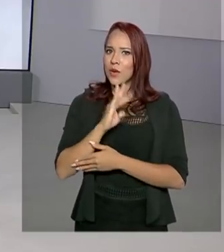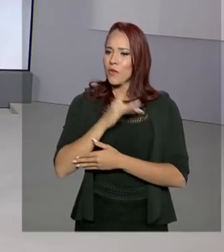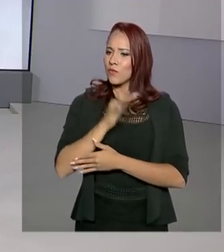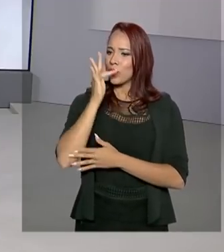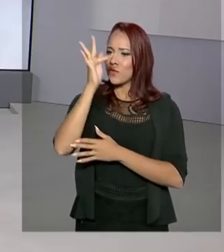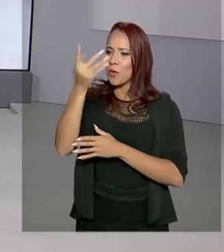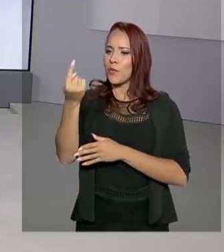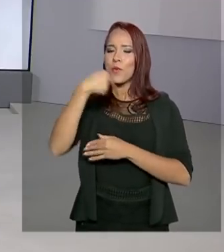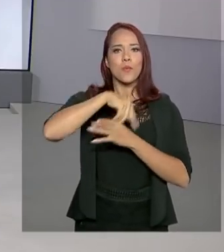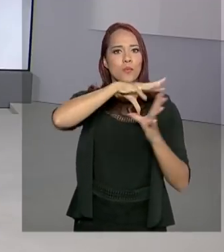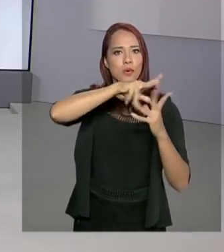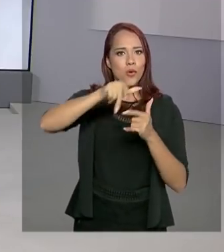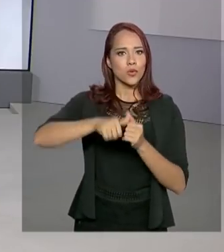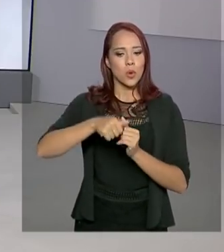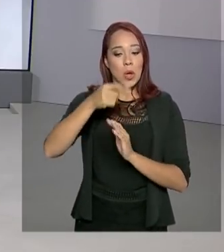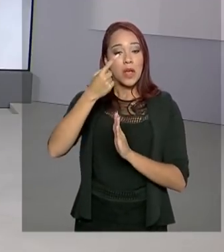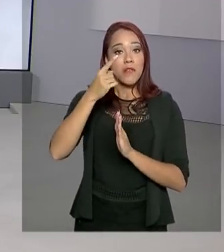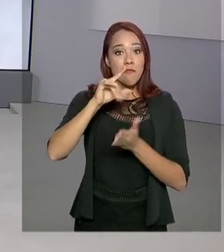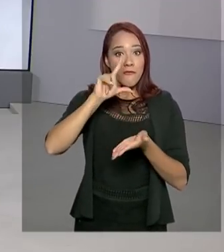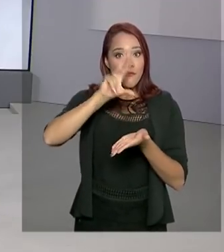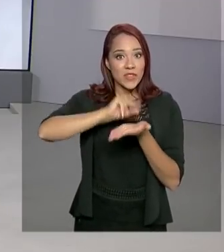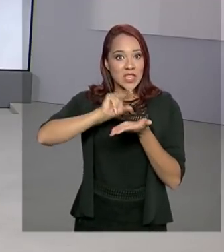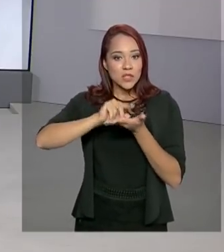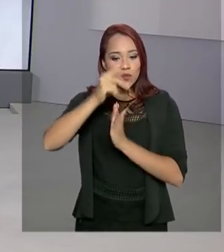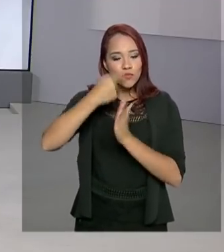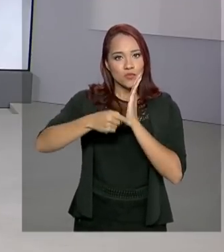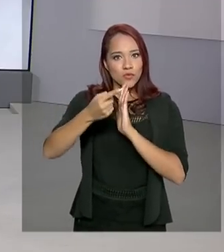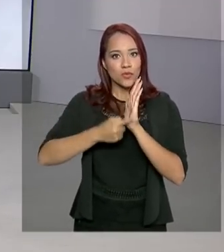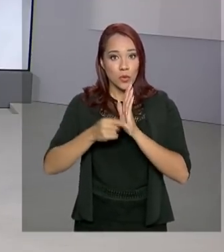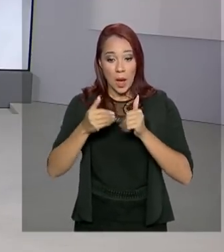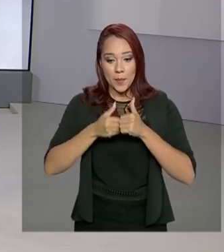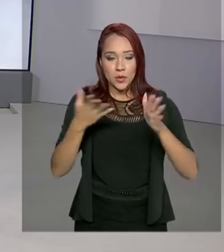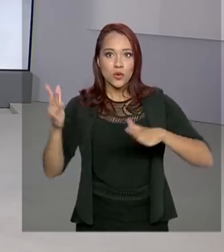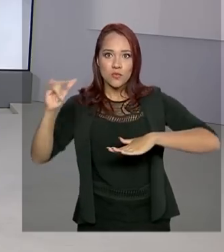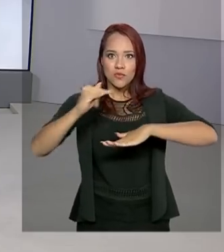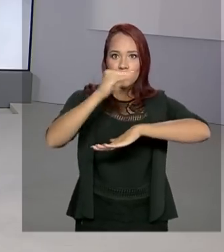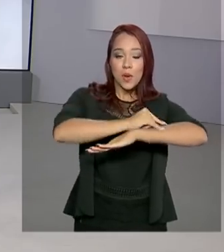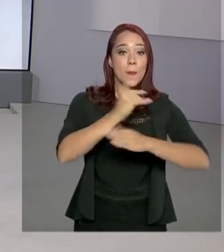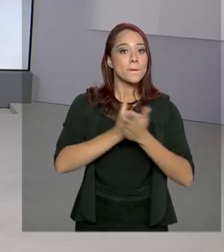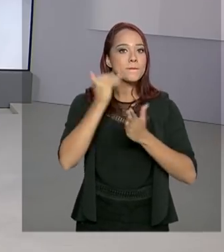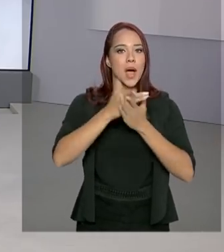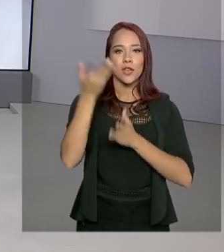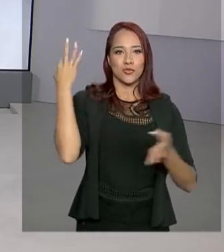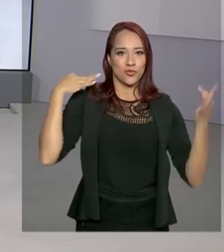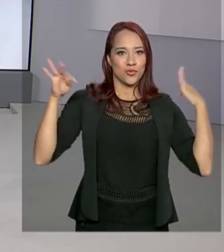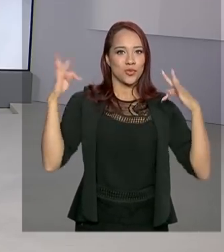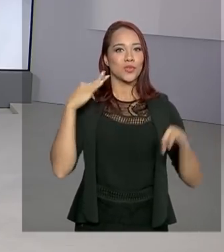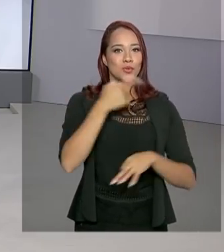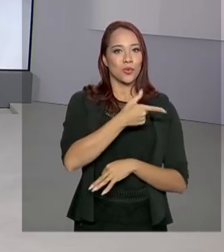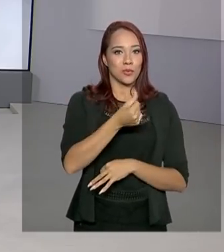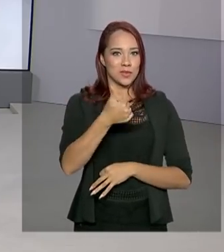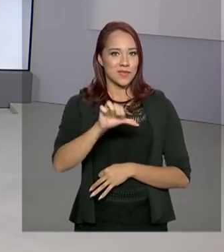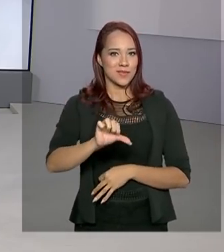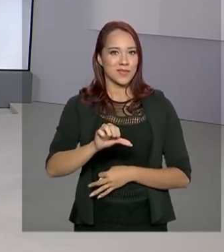para o mundo. Isenção de vistos e abertura do mercado aéreo atraem mais turistas em 2019.